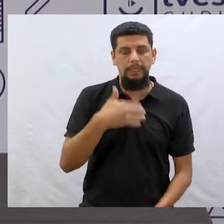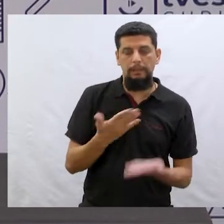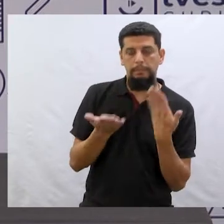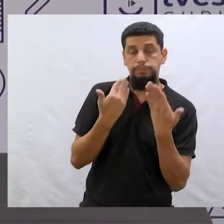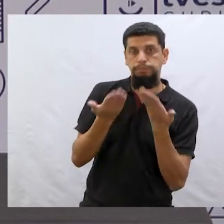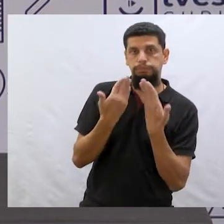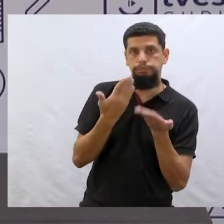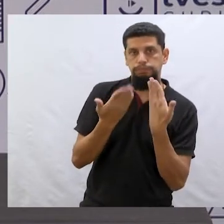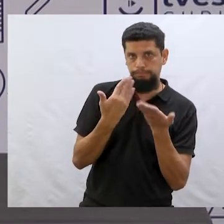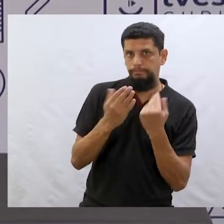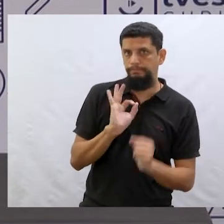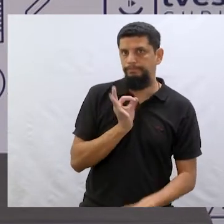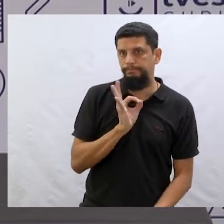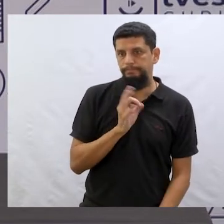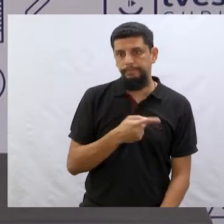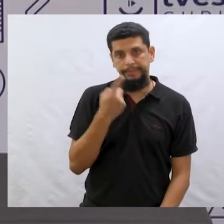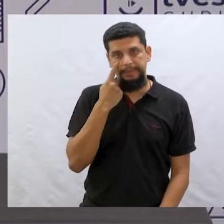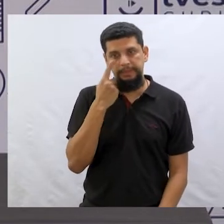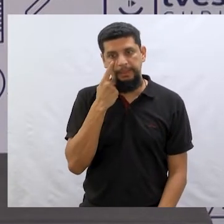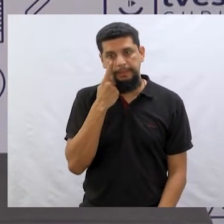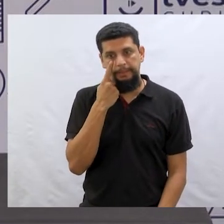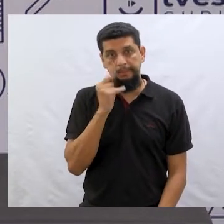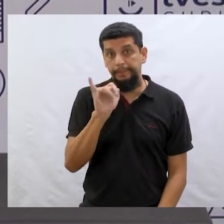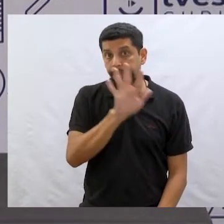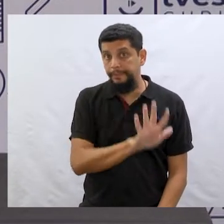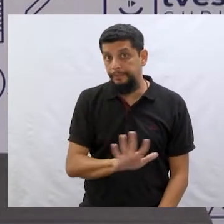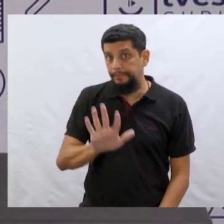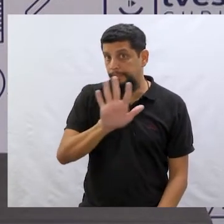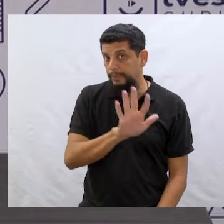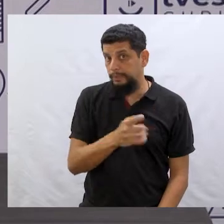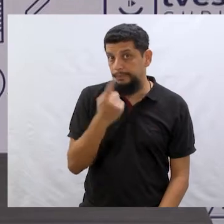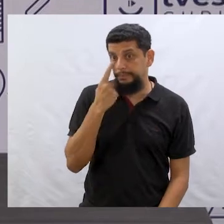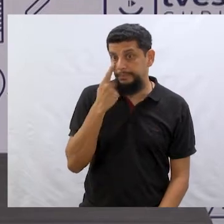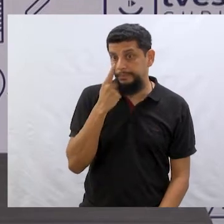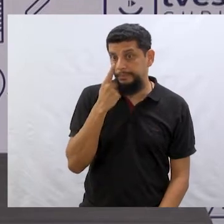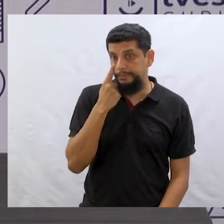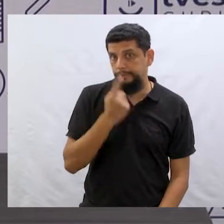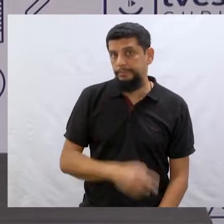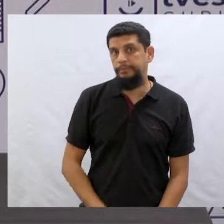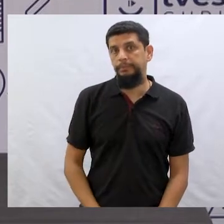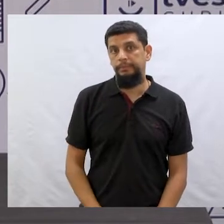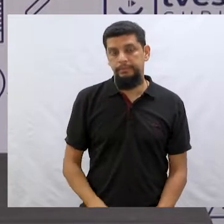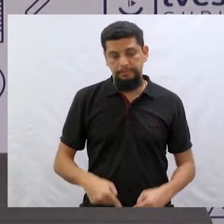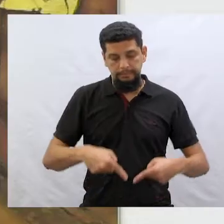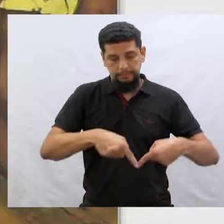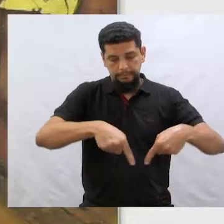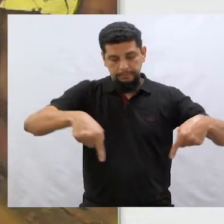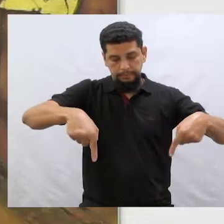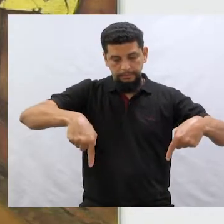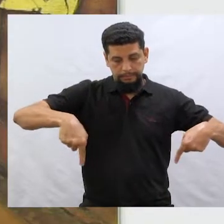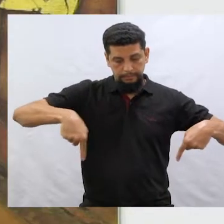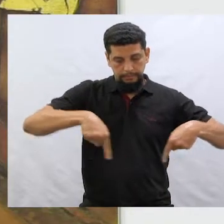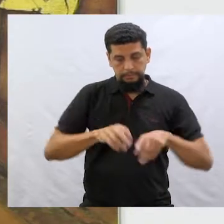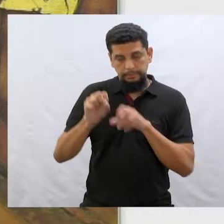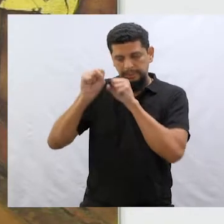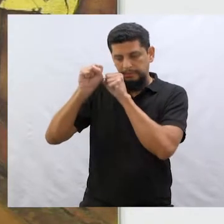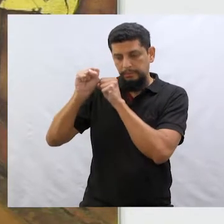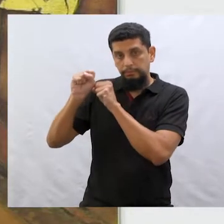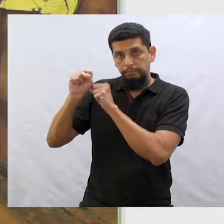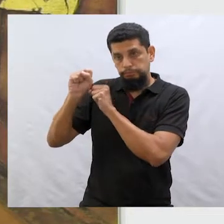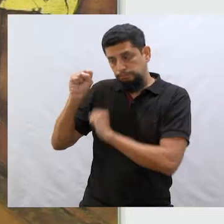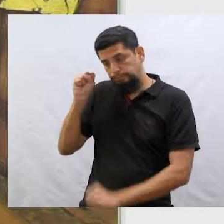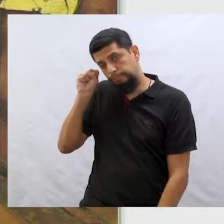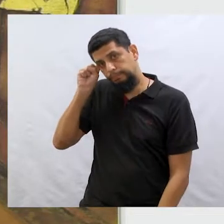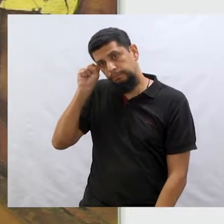conversa, essa história. Então, olha lá a ilustração. Esse quarto, do jeito que está aqui